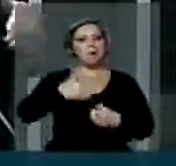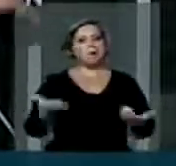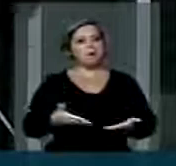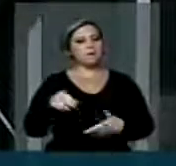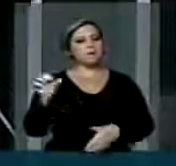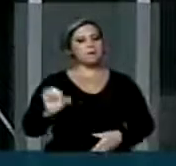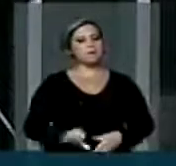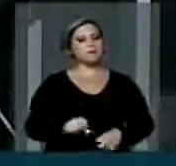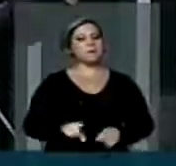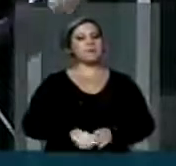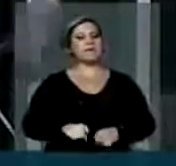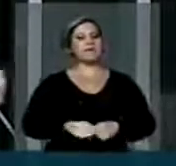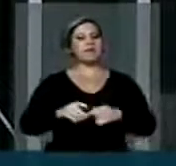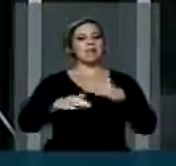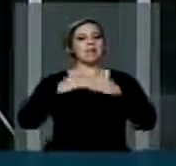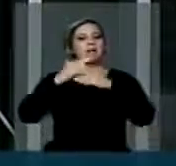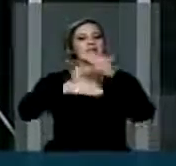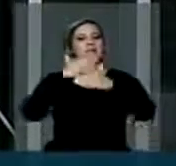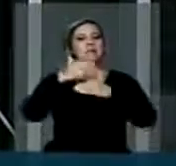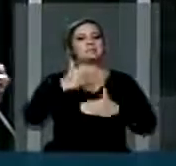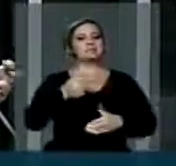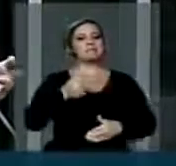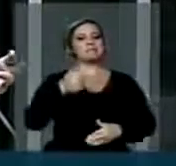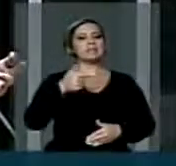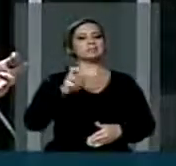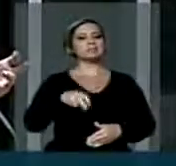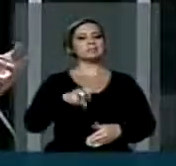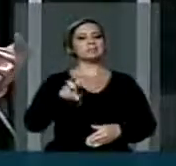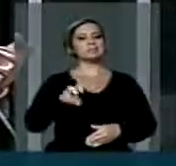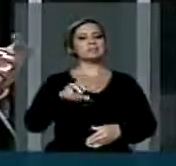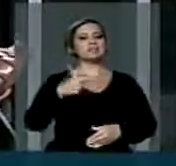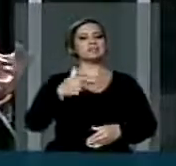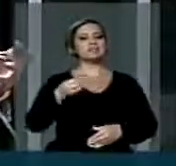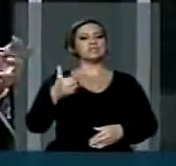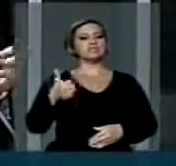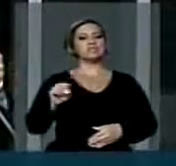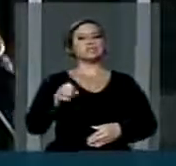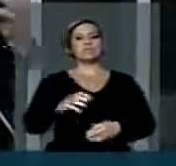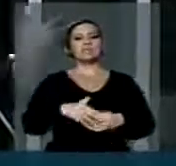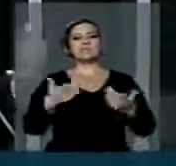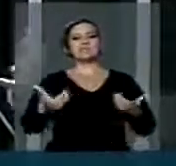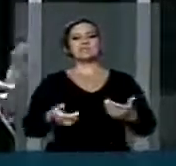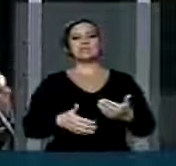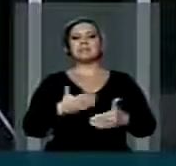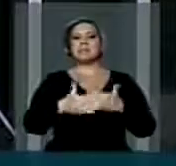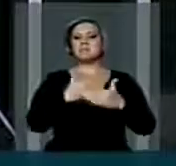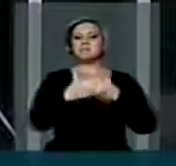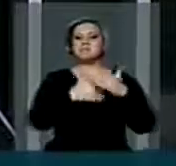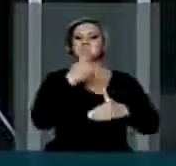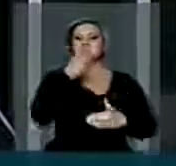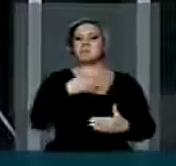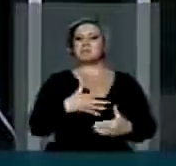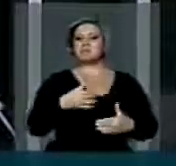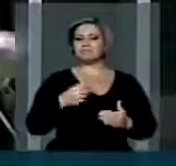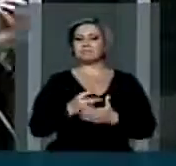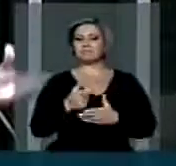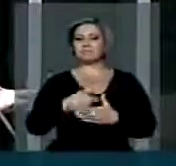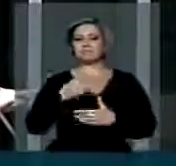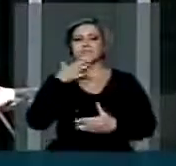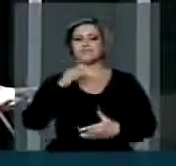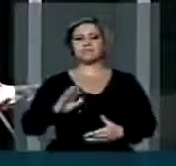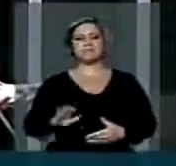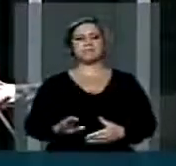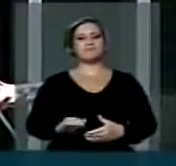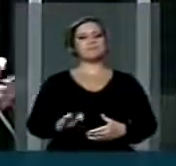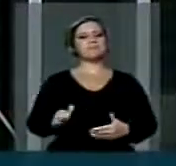eleita, cresceu 7,5% em 2010? Porque era tudo, jogou tudo para o consumismo barato para